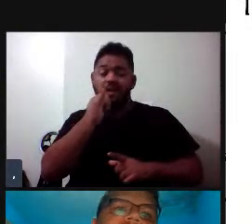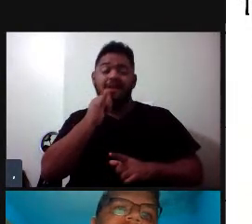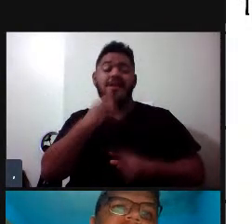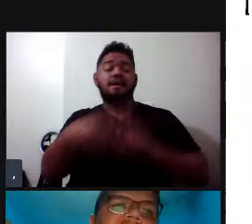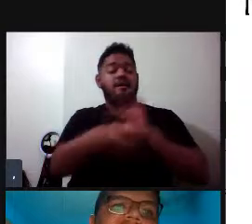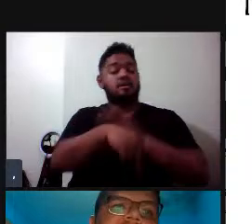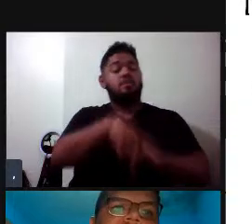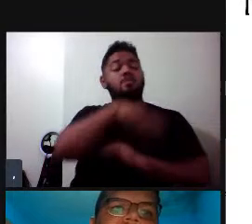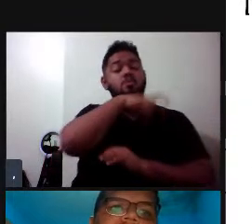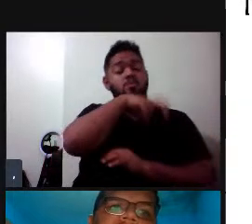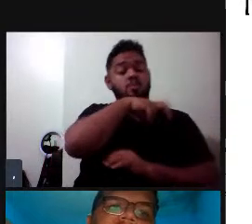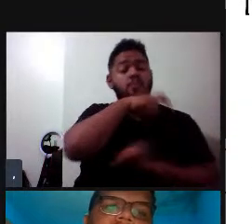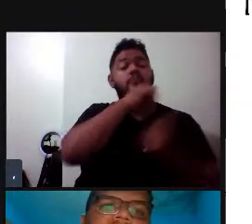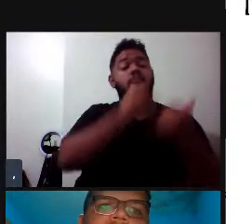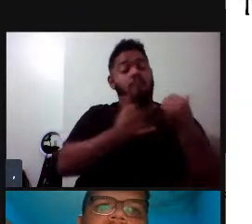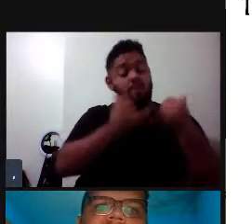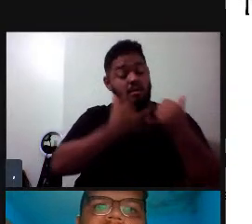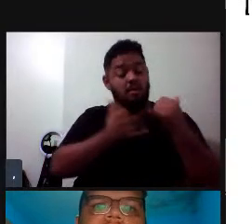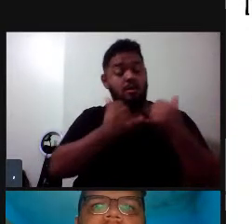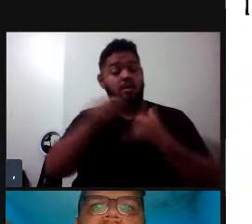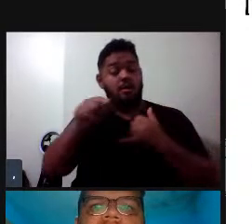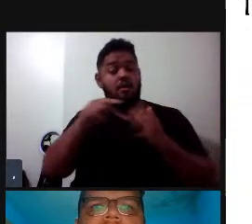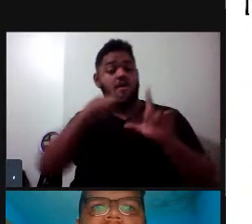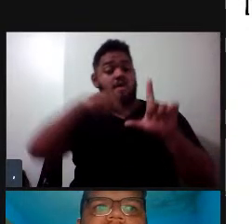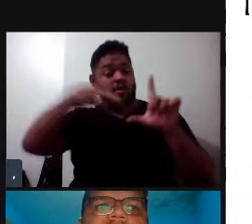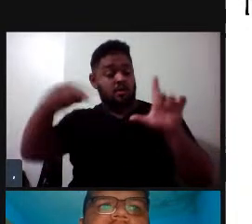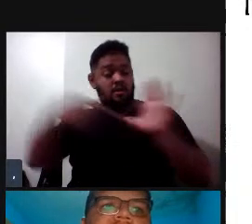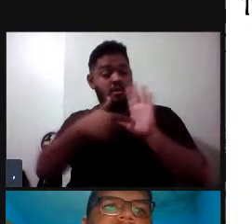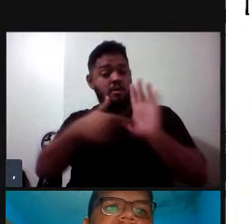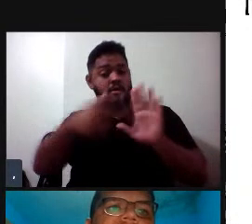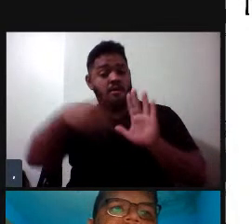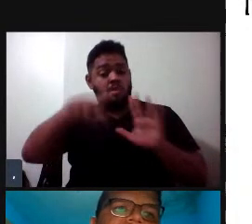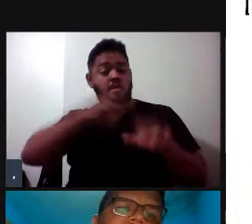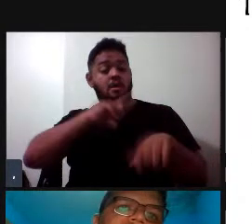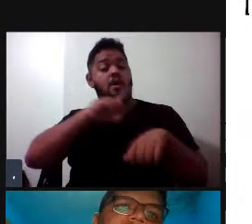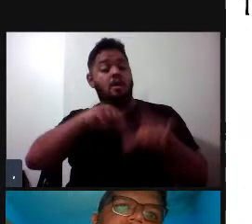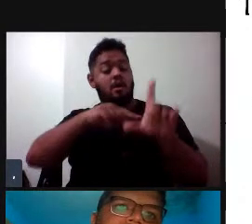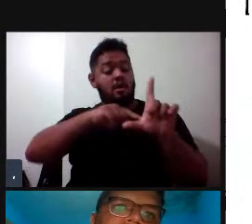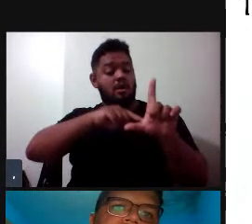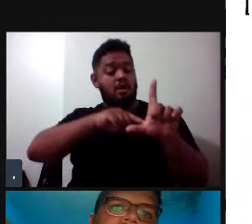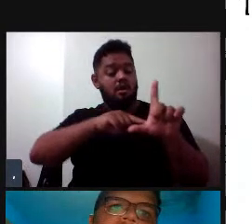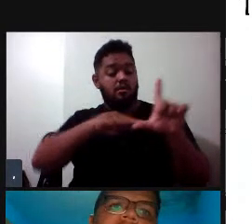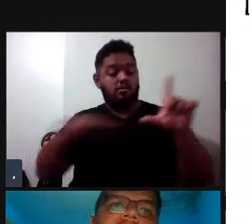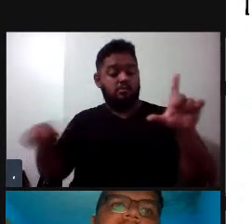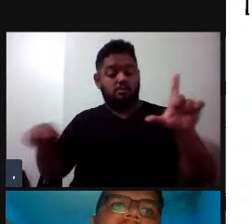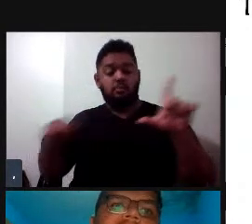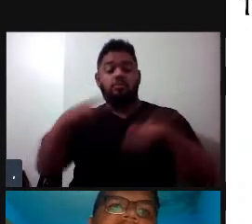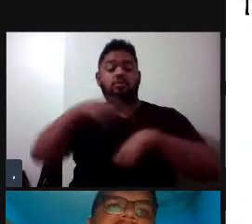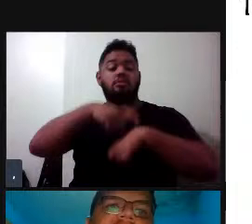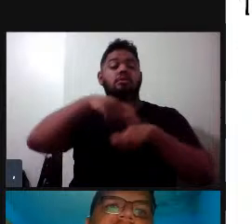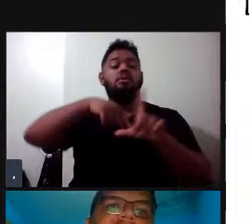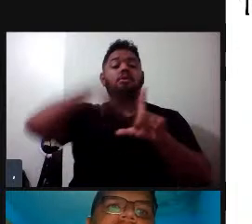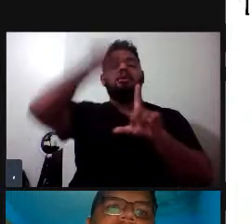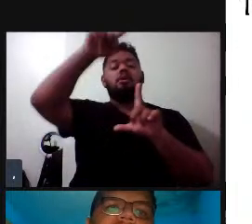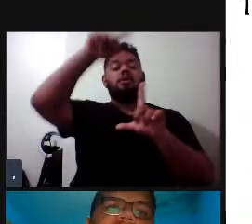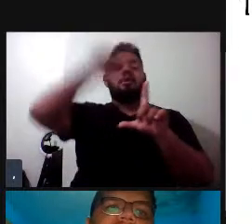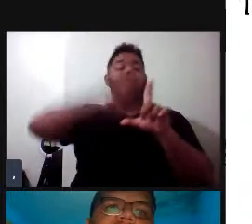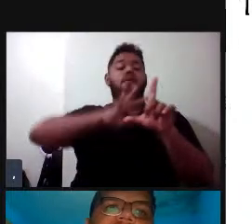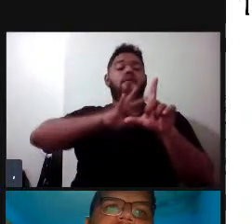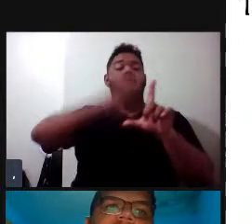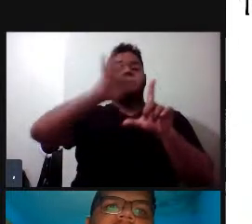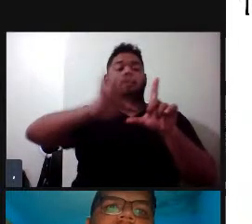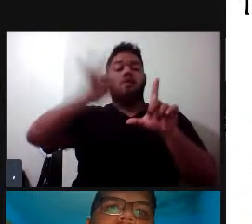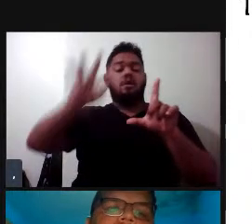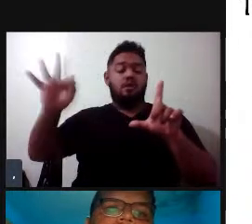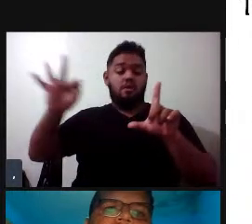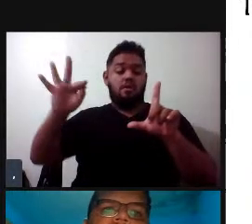mostra para vocês, aqui é o tempo no eixo do X e a frequência no eixo do Y. E a intensidade do som, ela